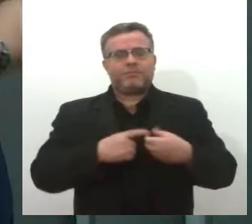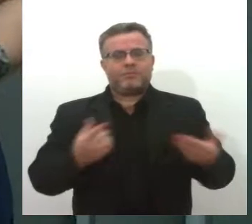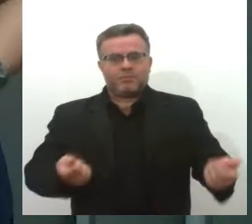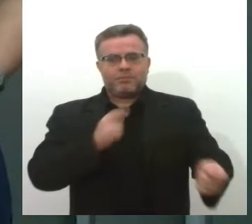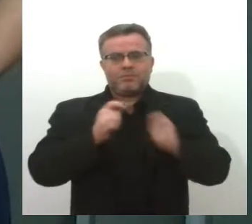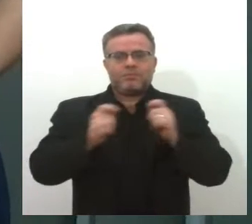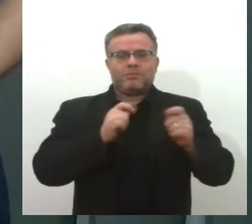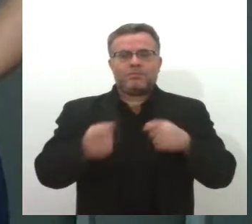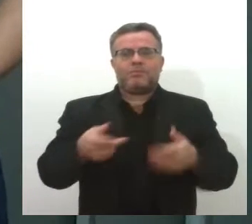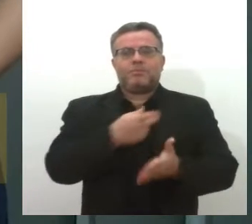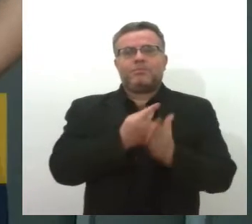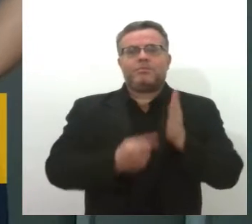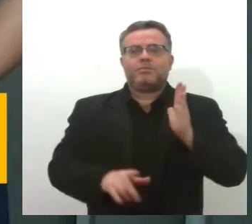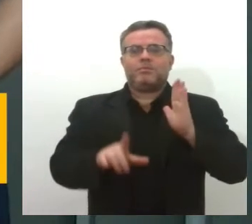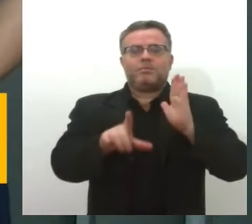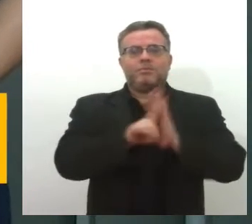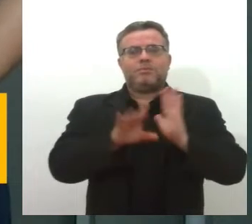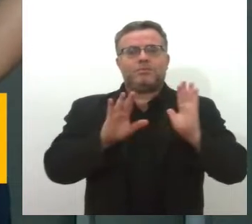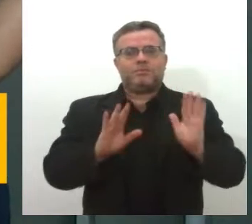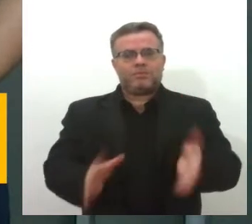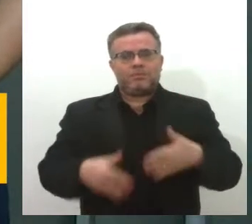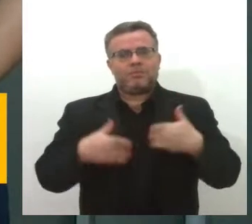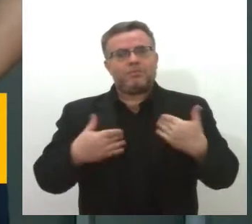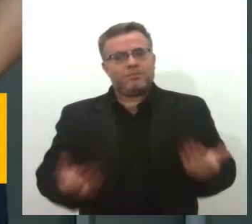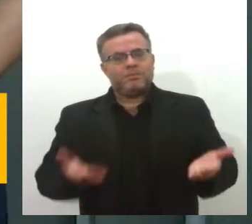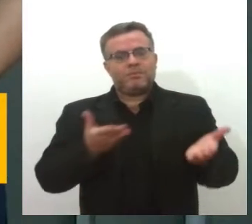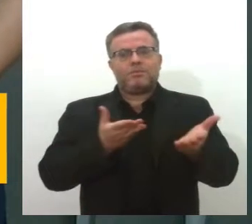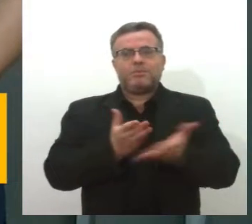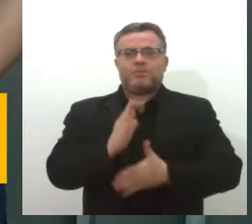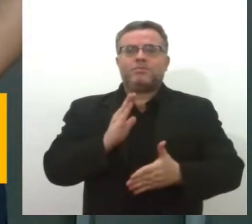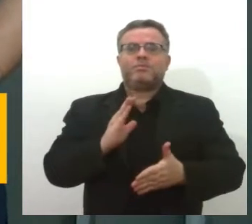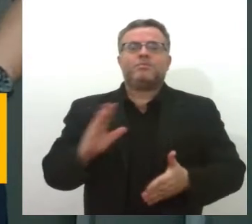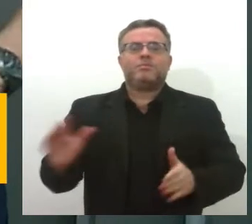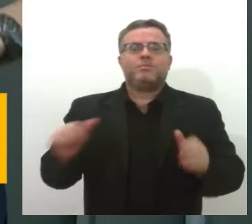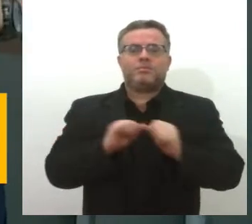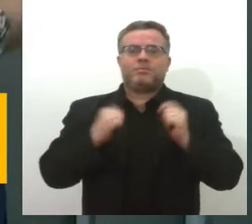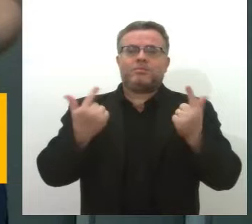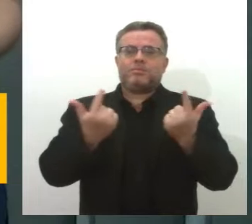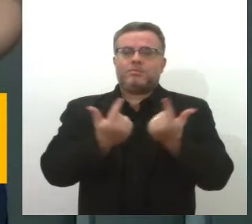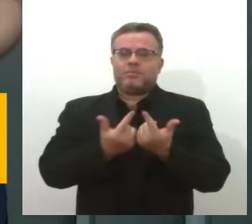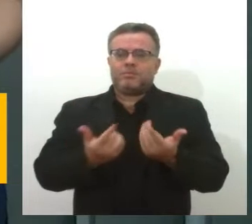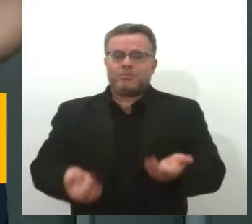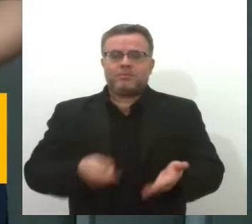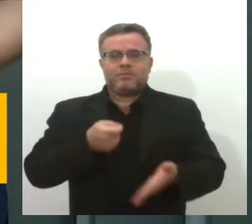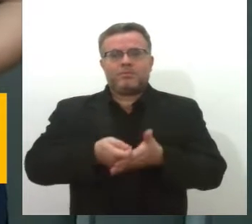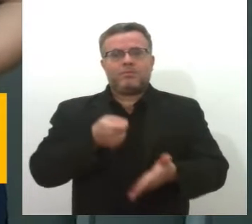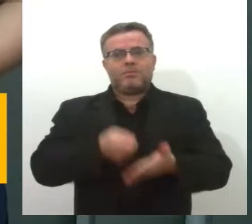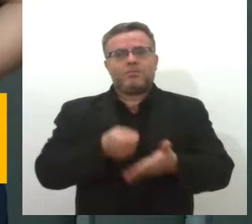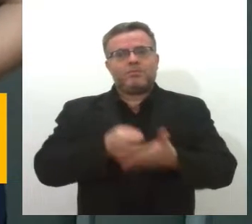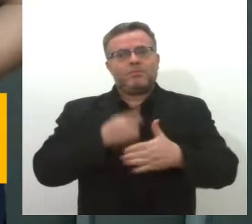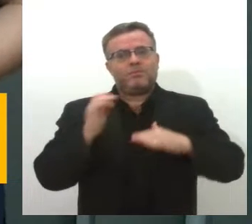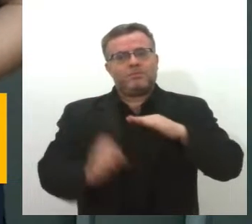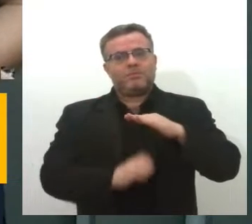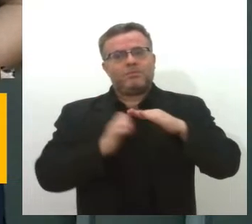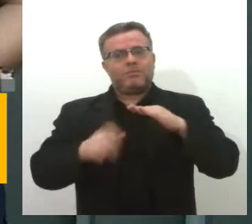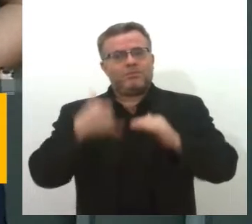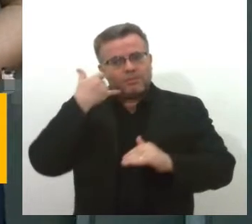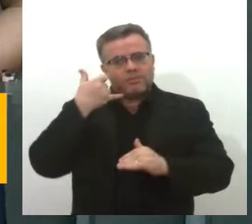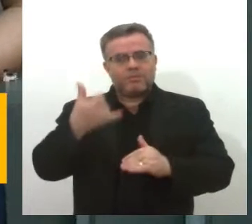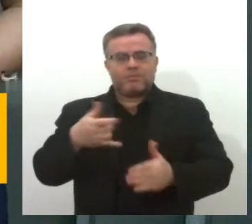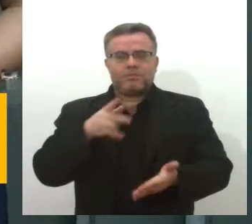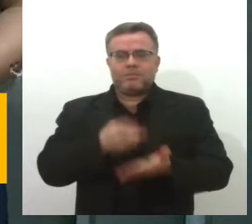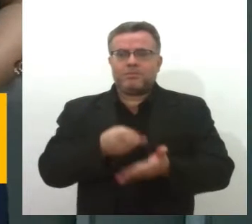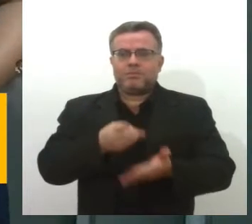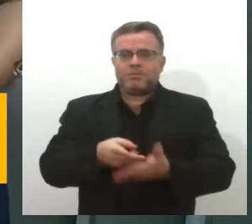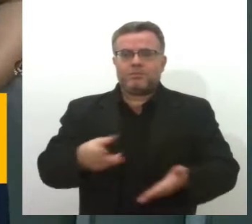Um projeto de lei de iniciativa da OAB Sergipe aprovado na Assembleia Legislativa obriga as empresas de telefonia fixa e móvel